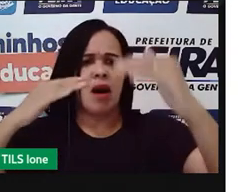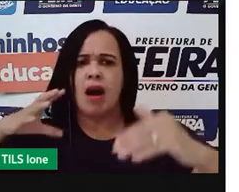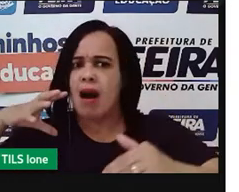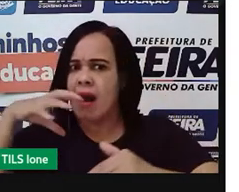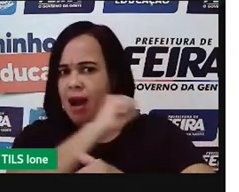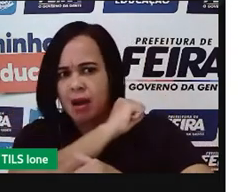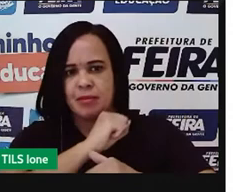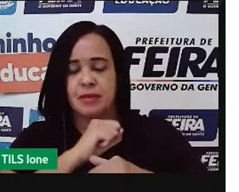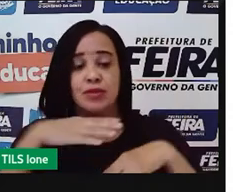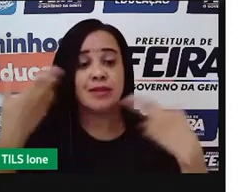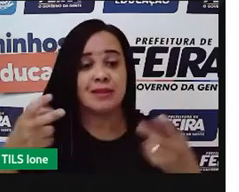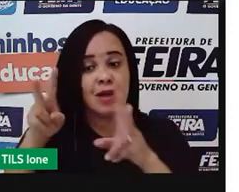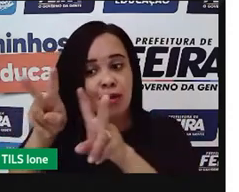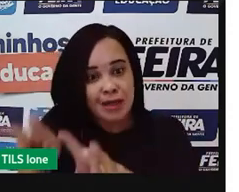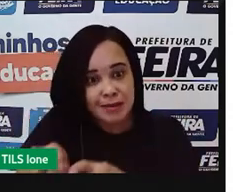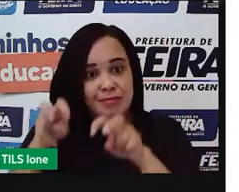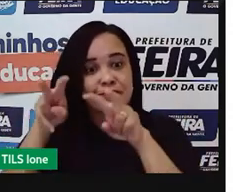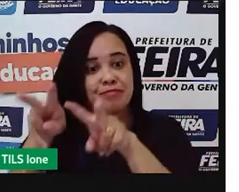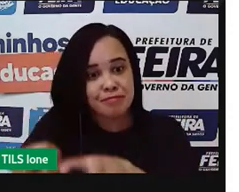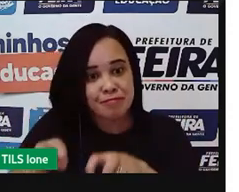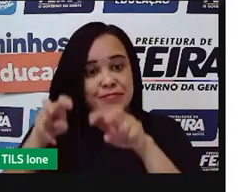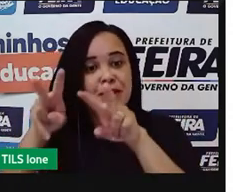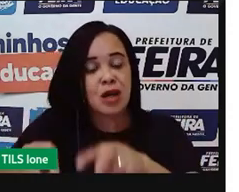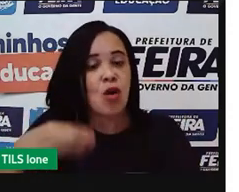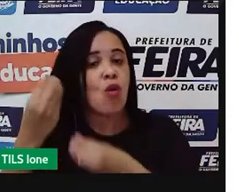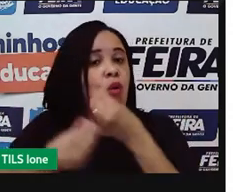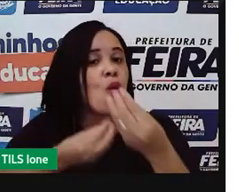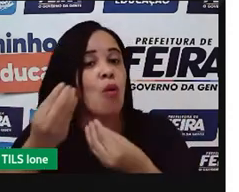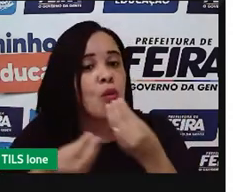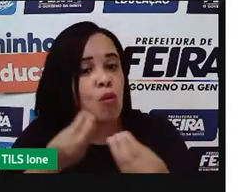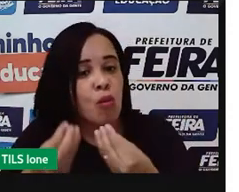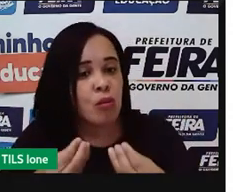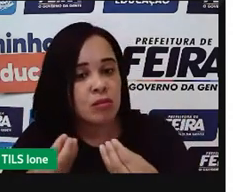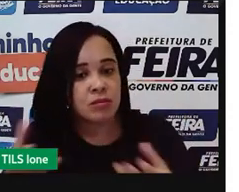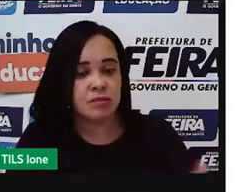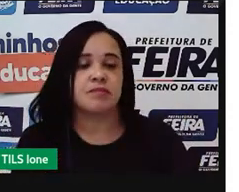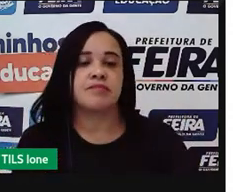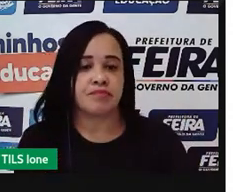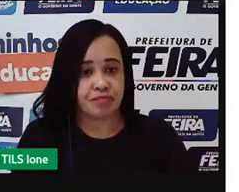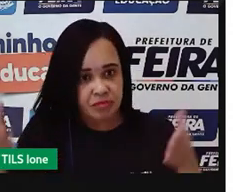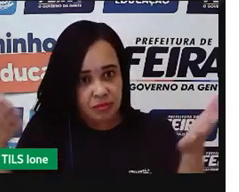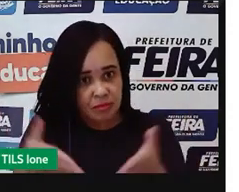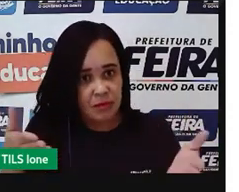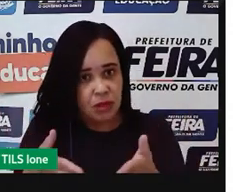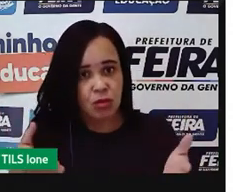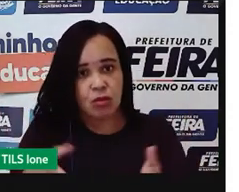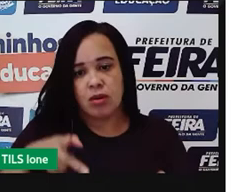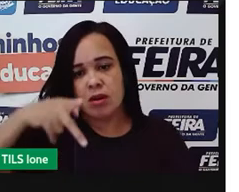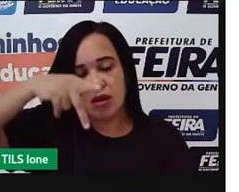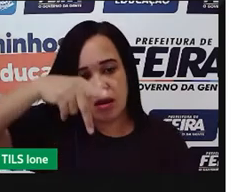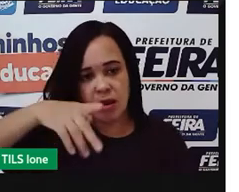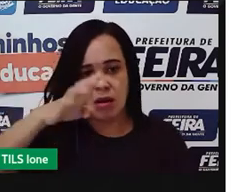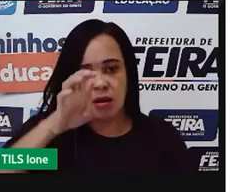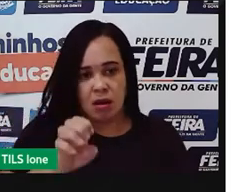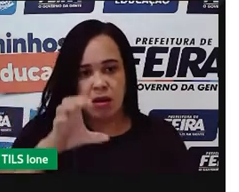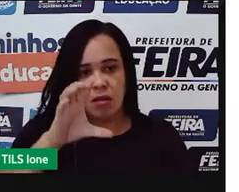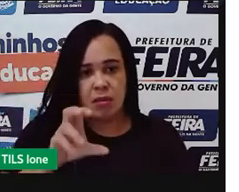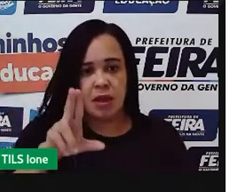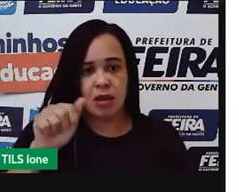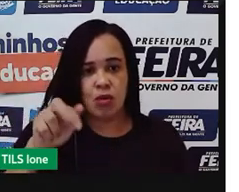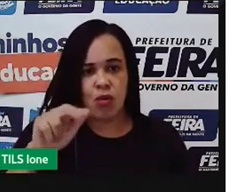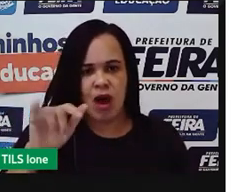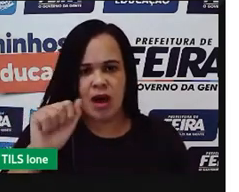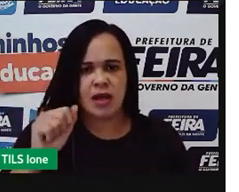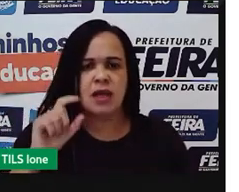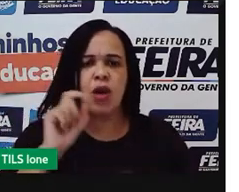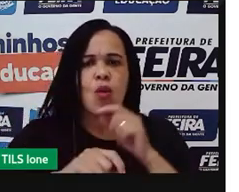Então, a pecuária no Brasil, né, o que que é a pecuária? É a criação, né, de animais, aí vocês estão vendo várias, né, como o frango, o porco,